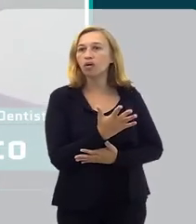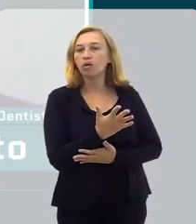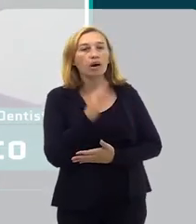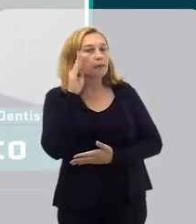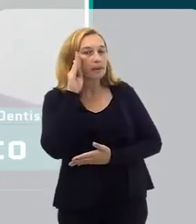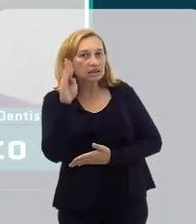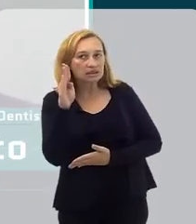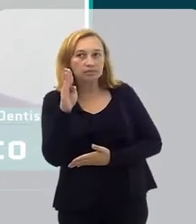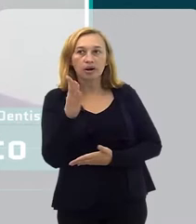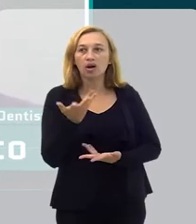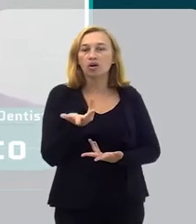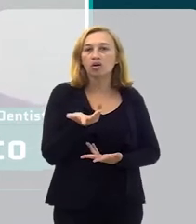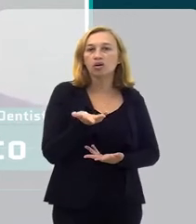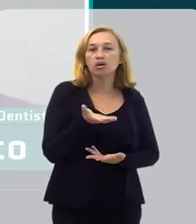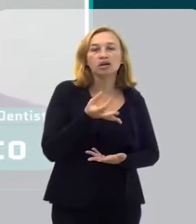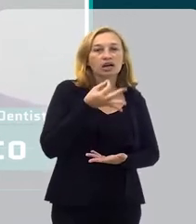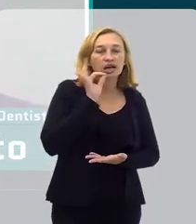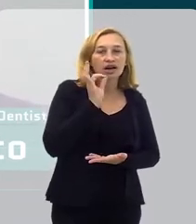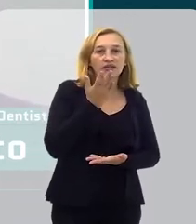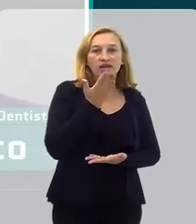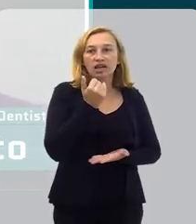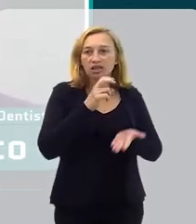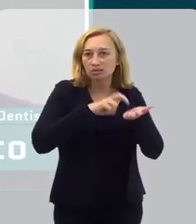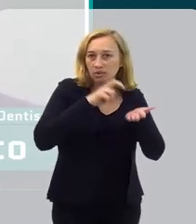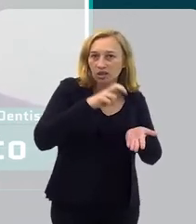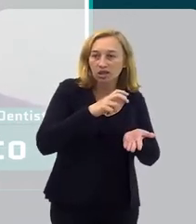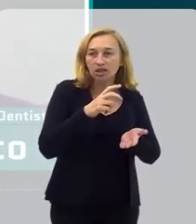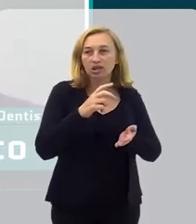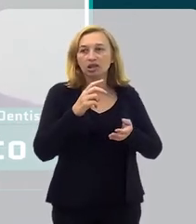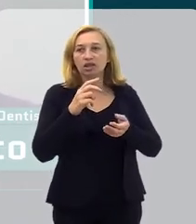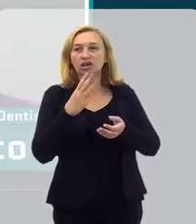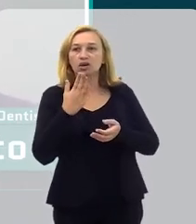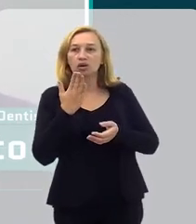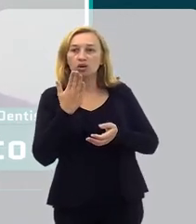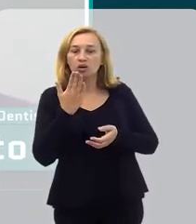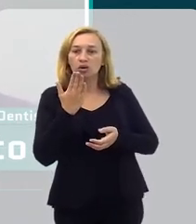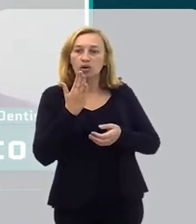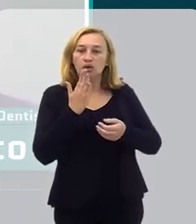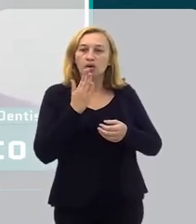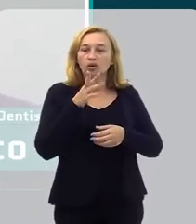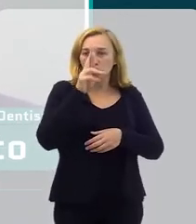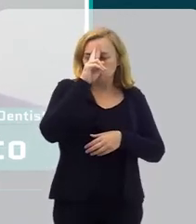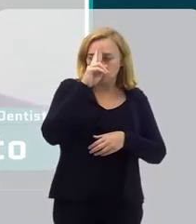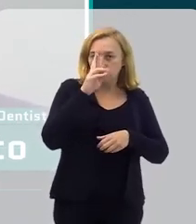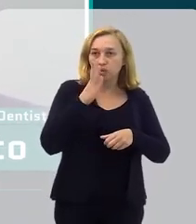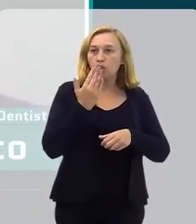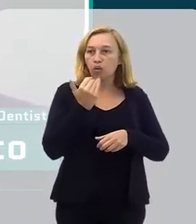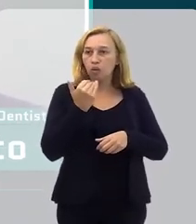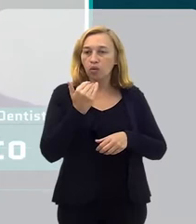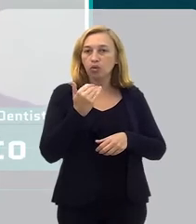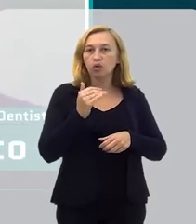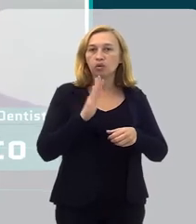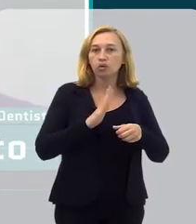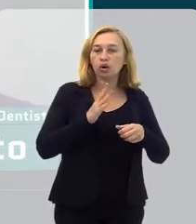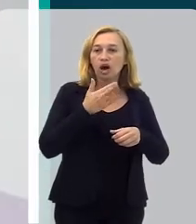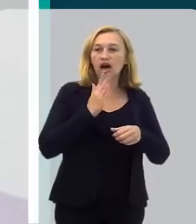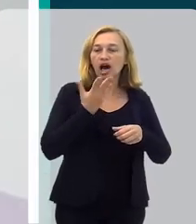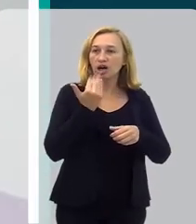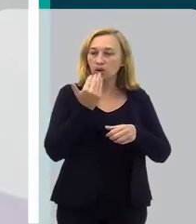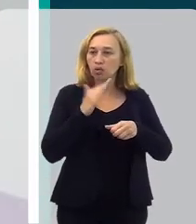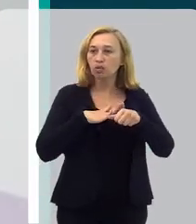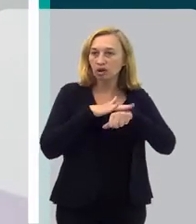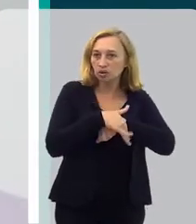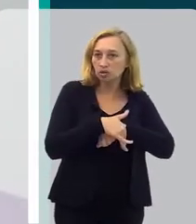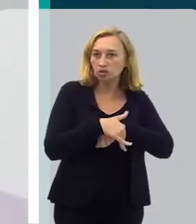refeições principais, tipo café da manhã, almoço e janta, mas até nos intervalos, quando a gente faz a ingestão de algum alimento.